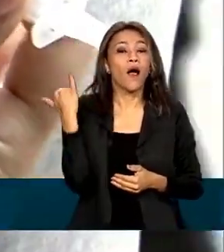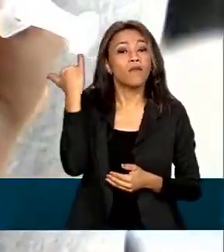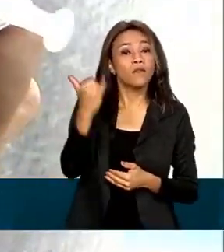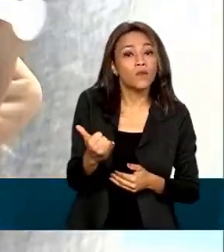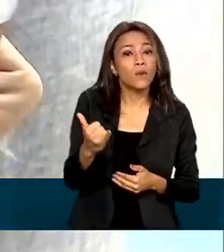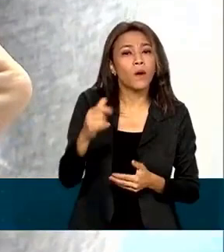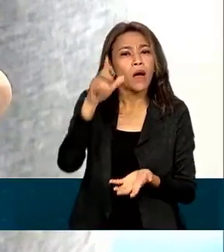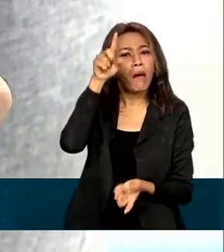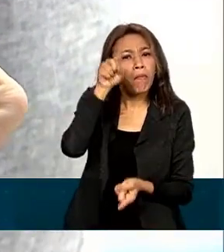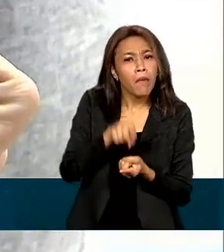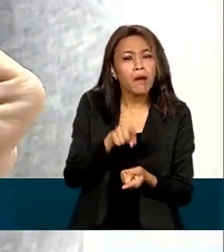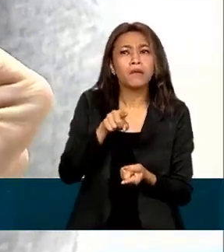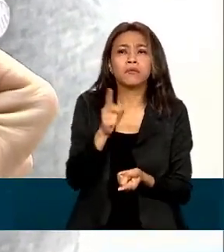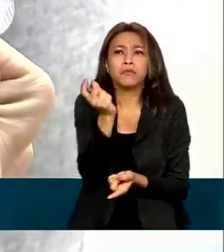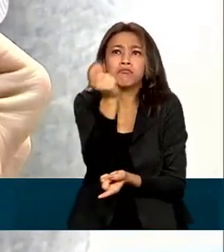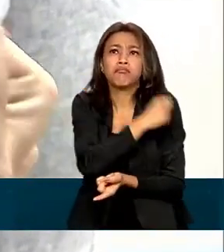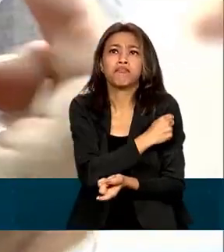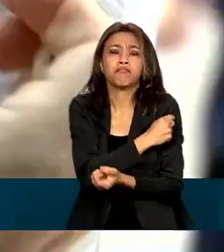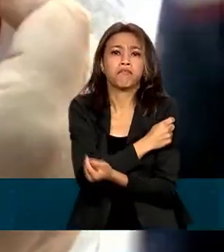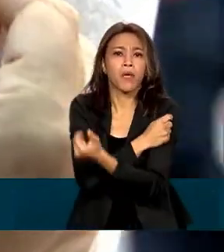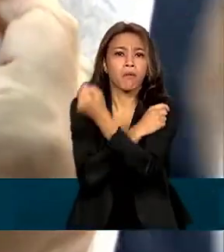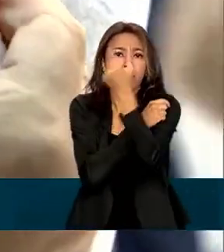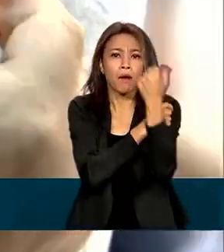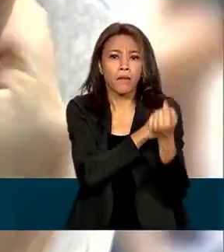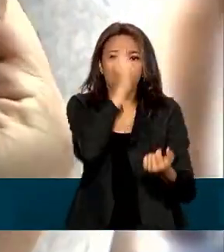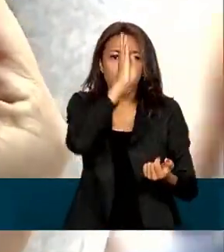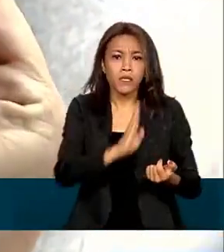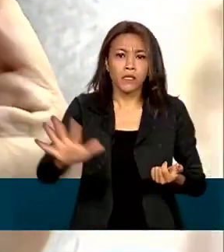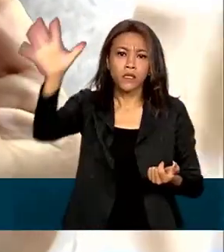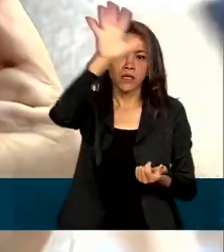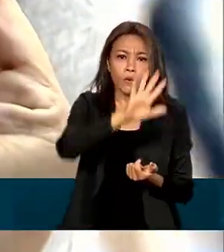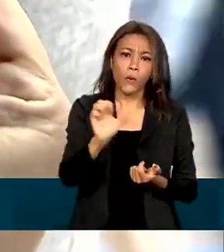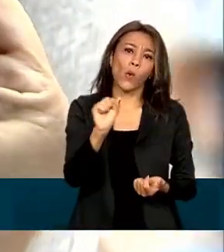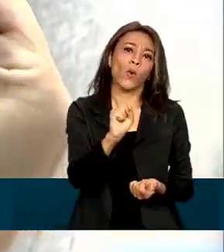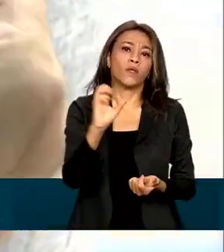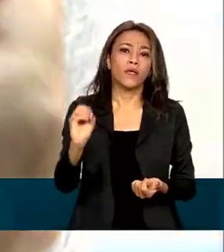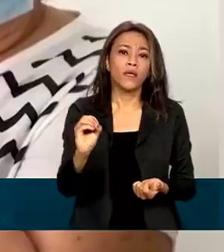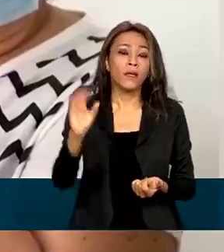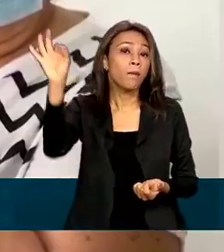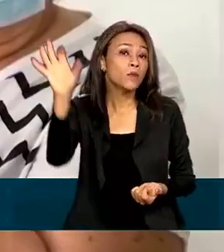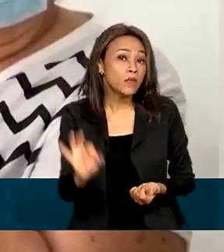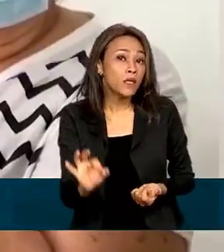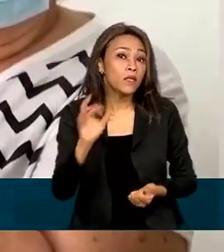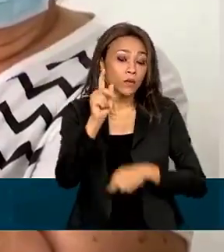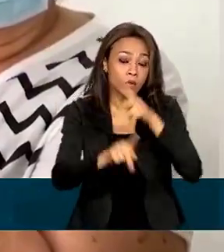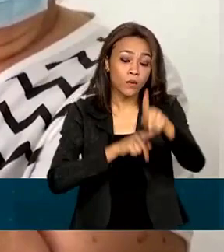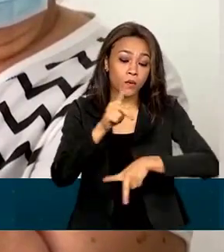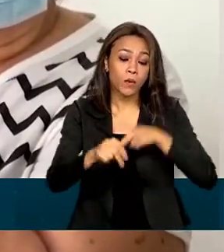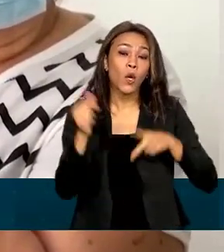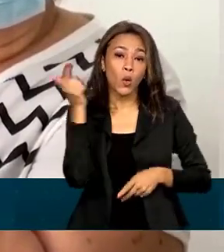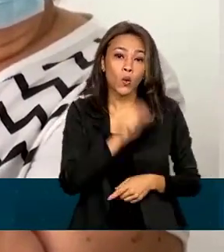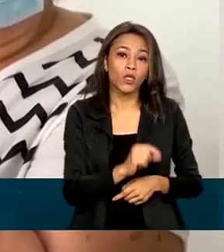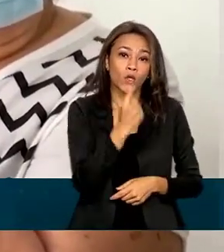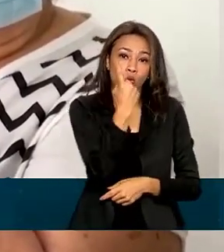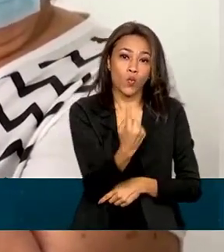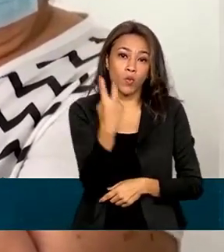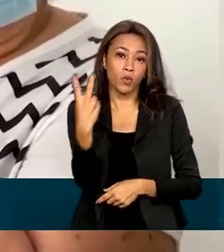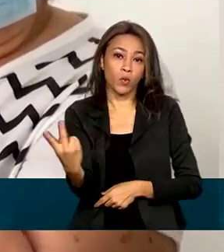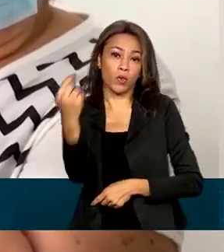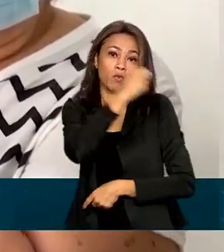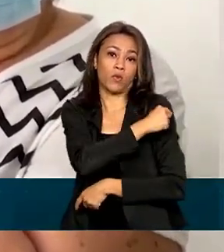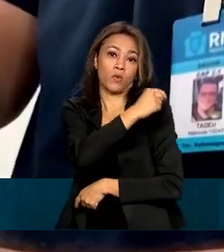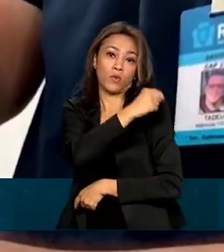à baixa cobertura da vacinação no país. Segundo ela, 80% da população tomou as duas doses do imunizante,